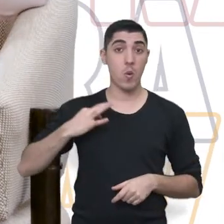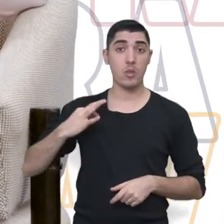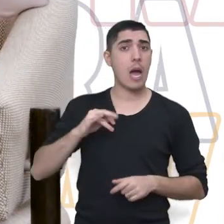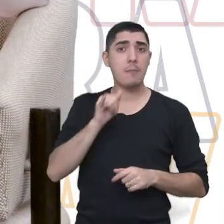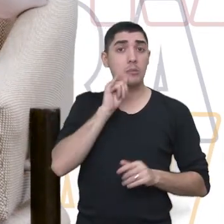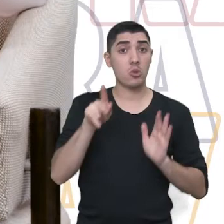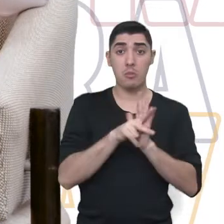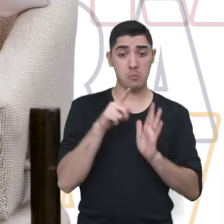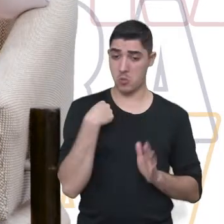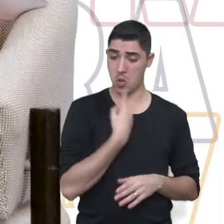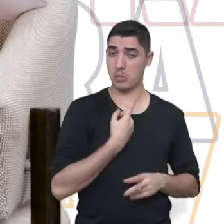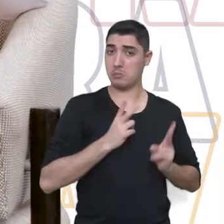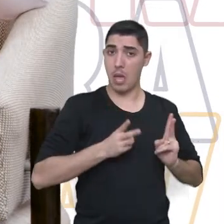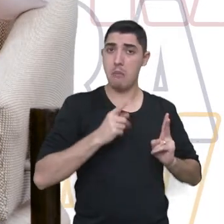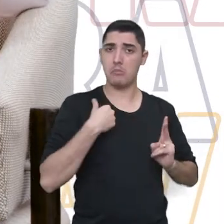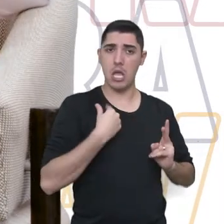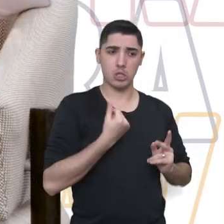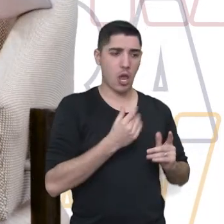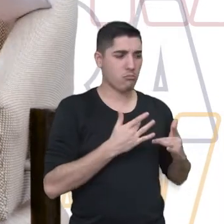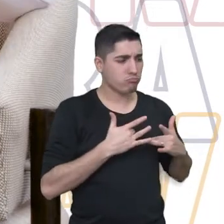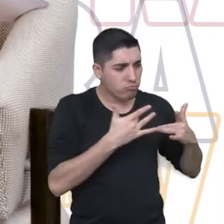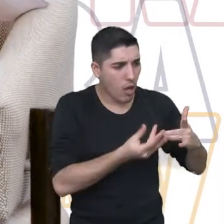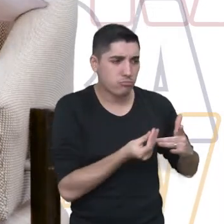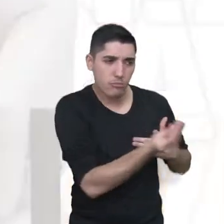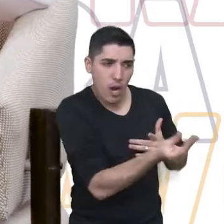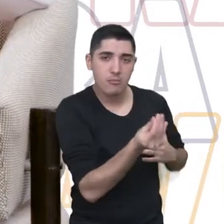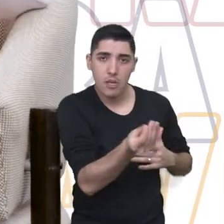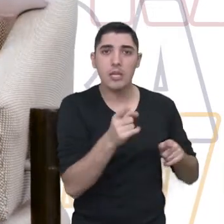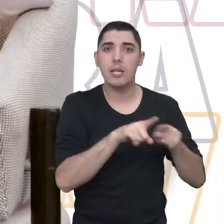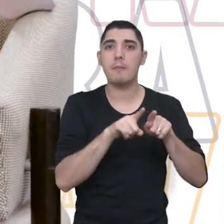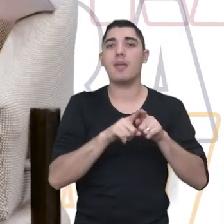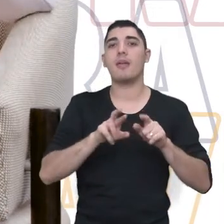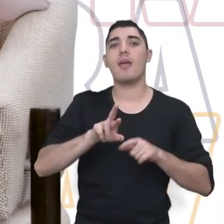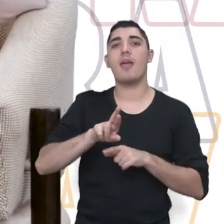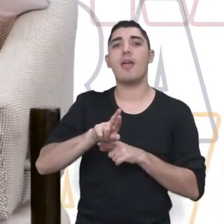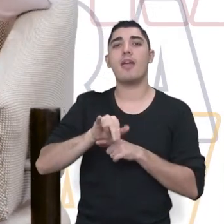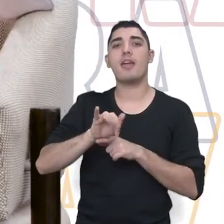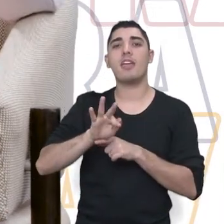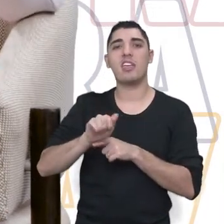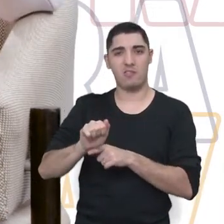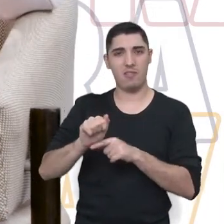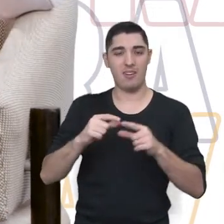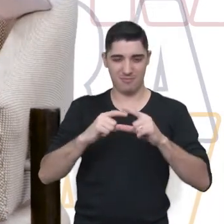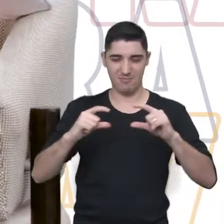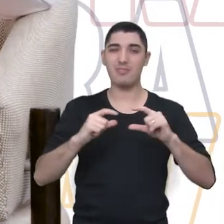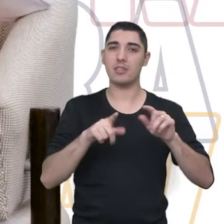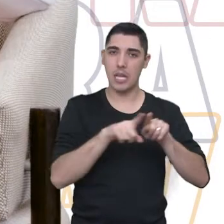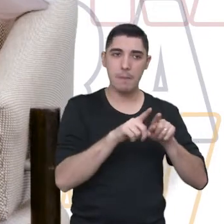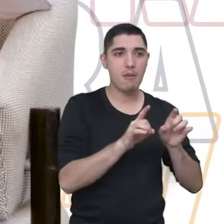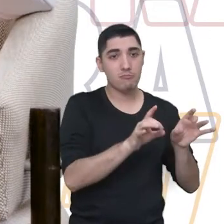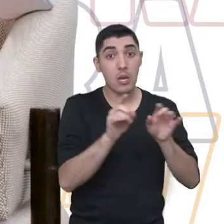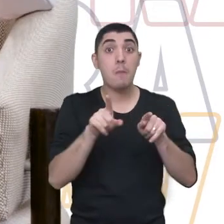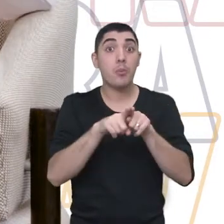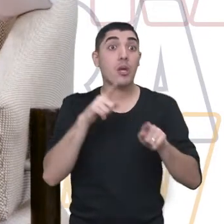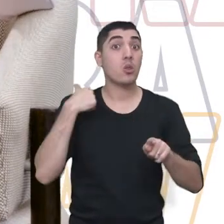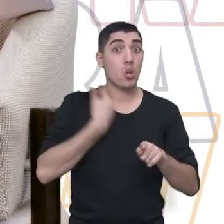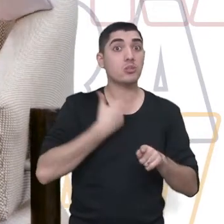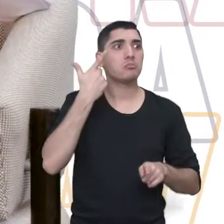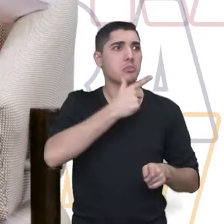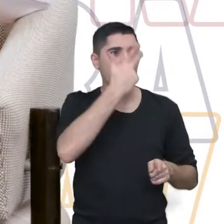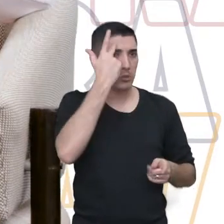nós mesmos, fazemos doação, pessoas amigas, fazemos rifas, porque às vezes a gente ganha coisas boas,